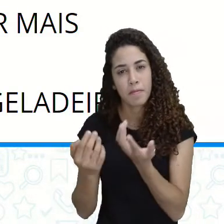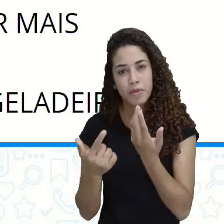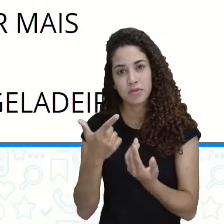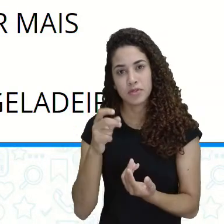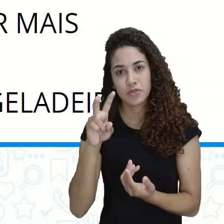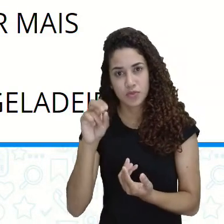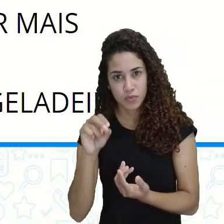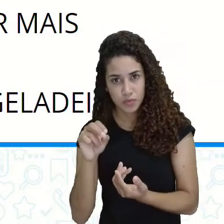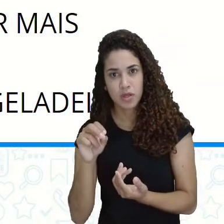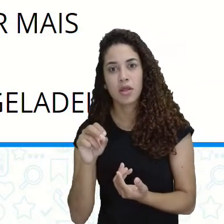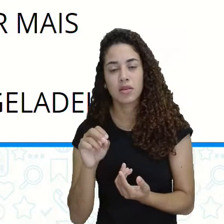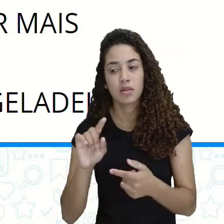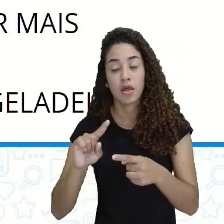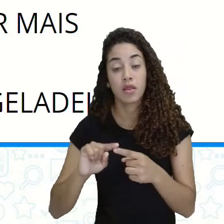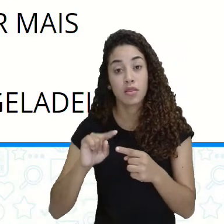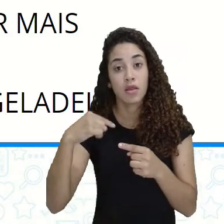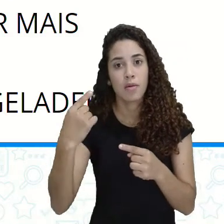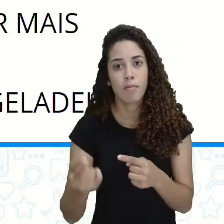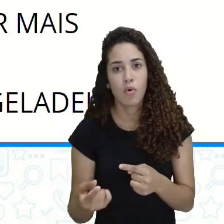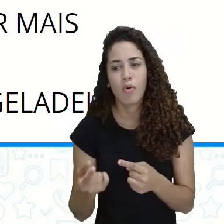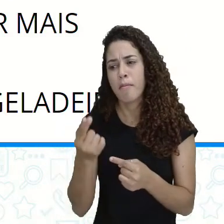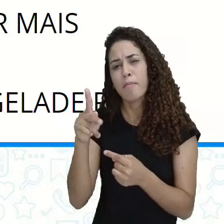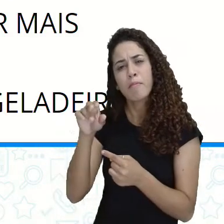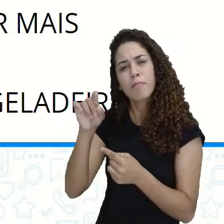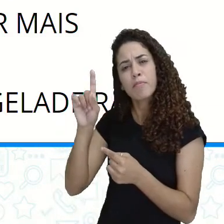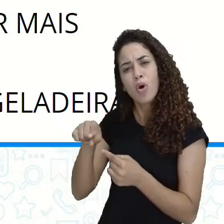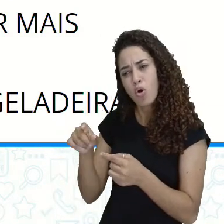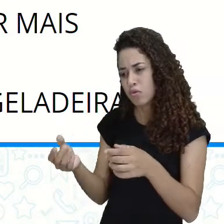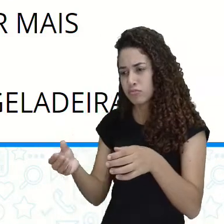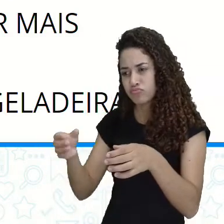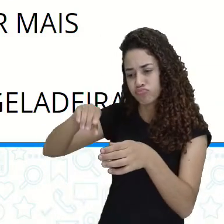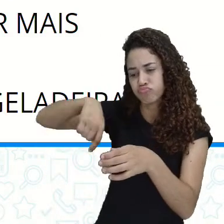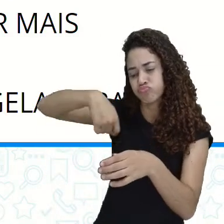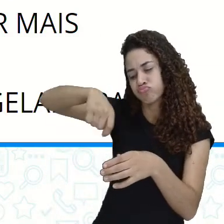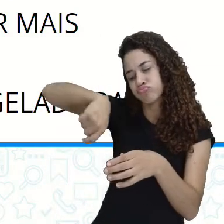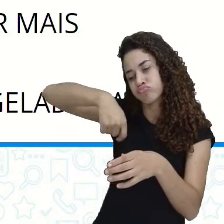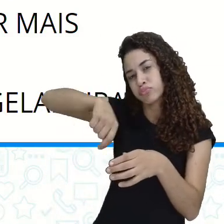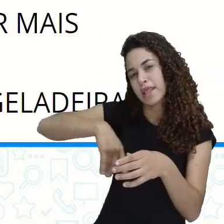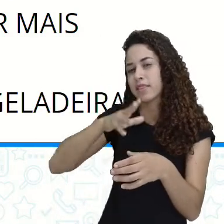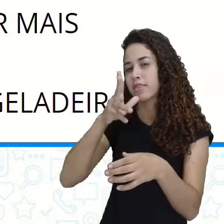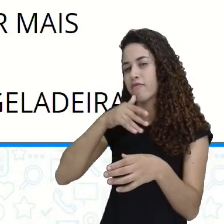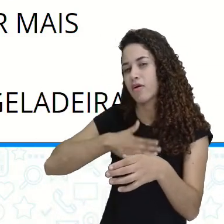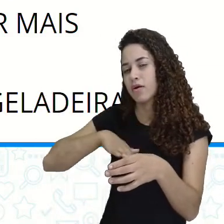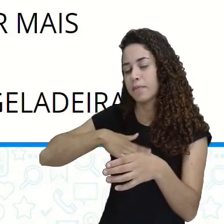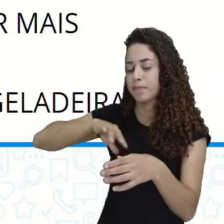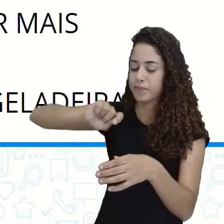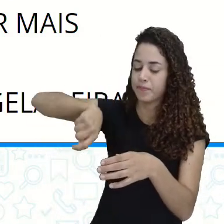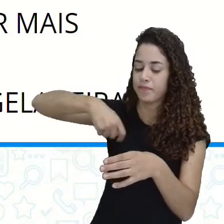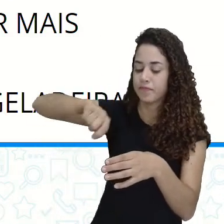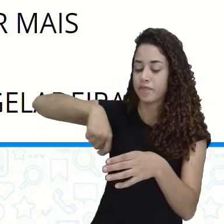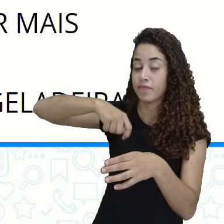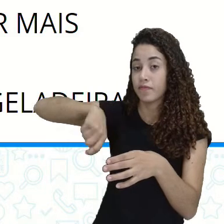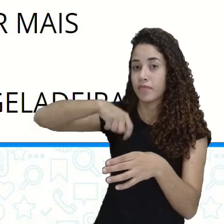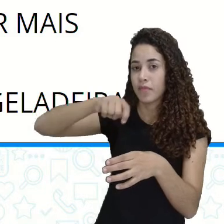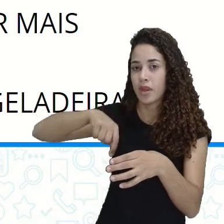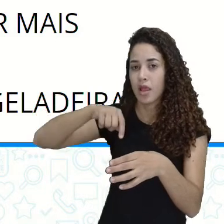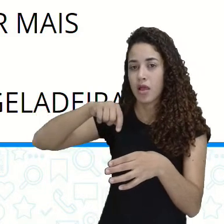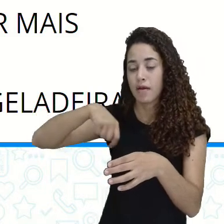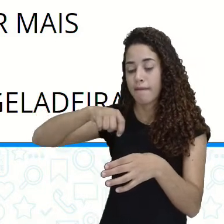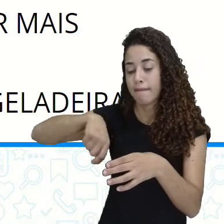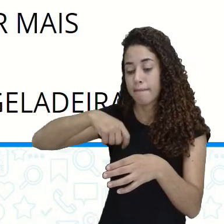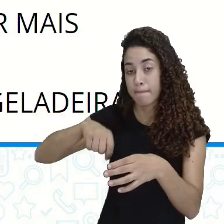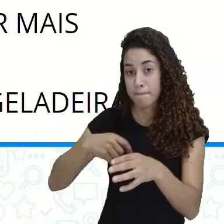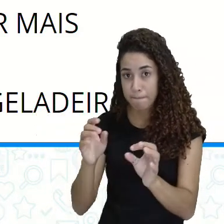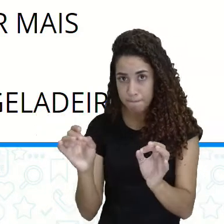adiciona o conteúdo do pacotinho de gelatina, mexe lentamente até se dissolver por completo.